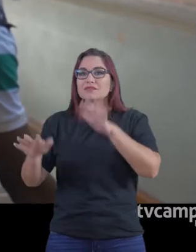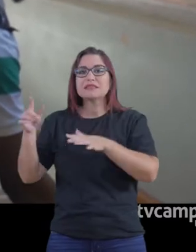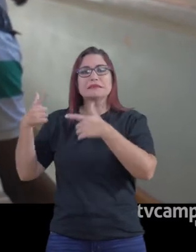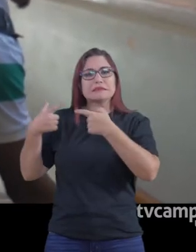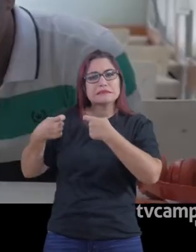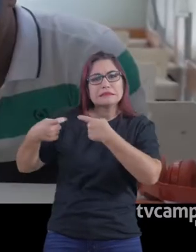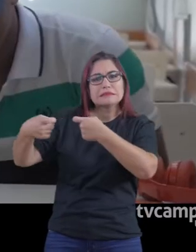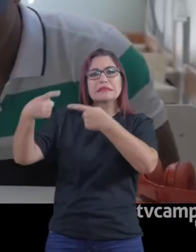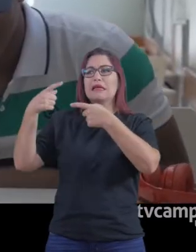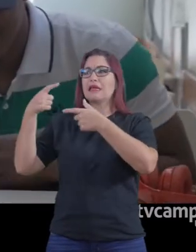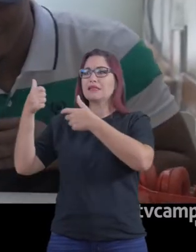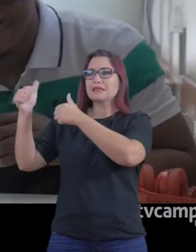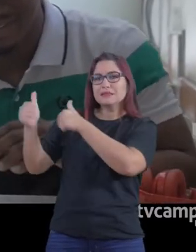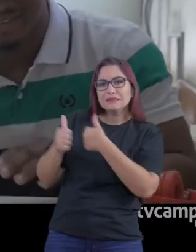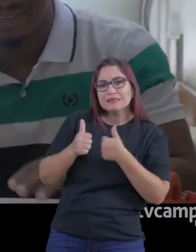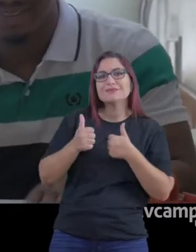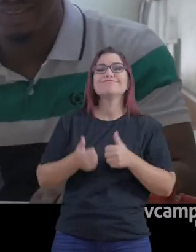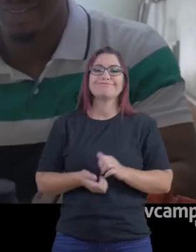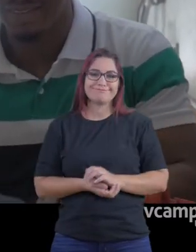questão de guerra.